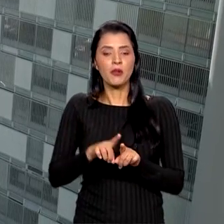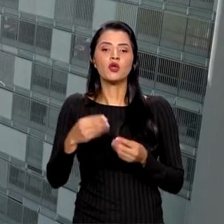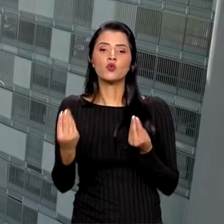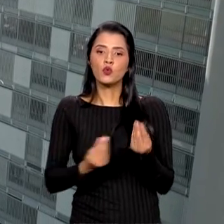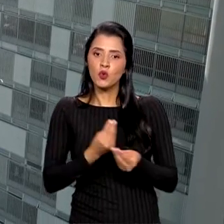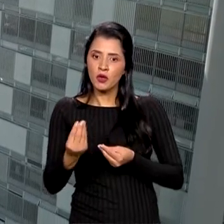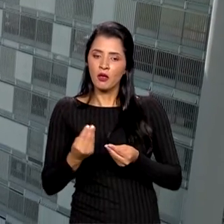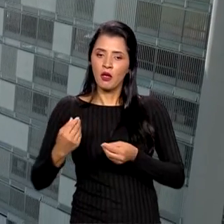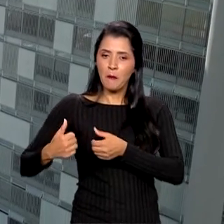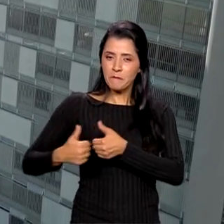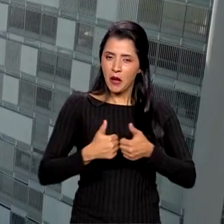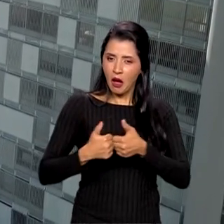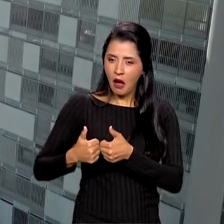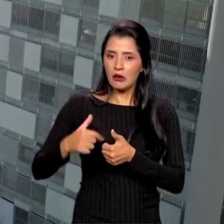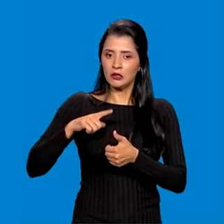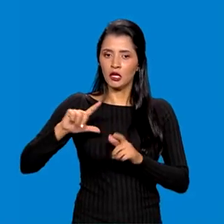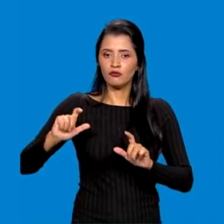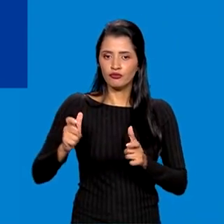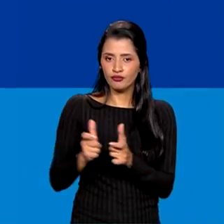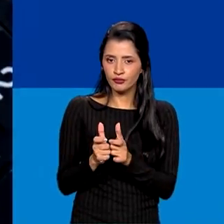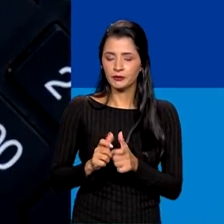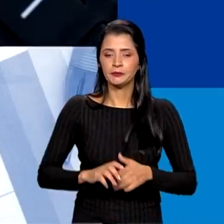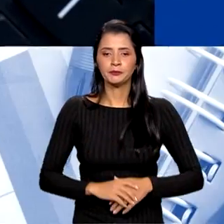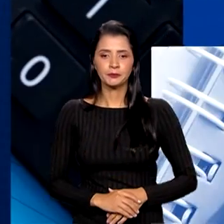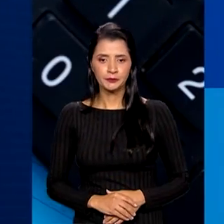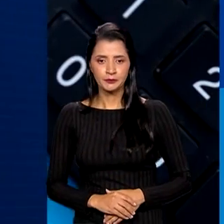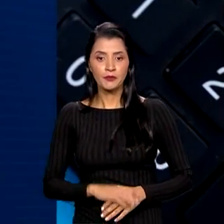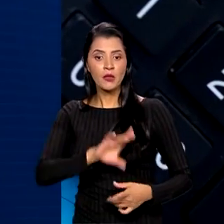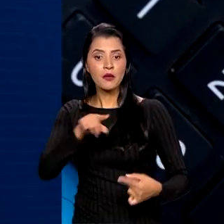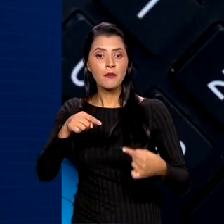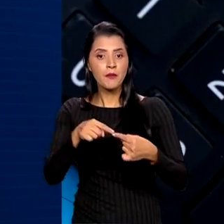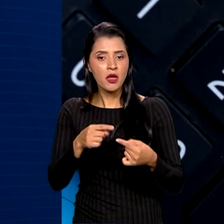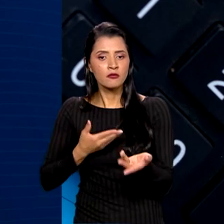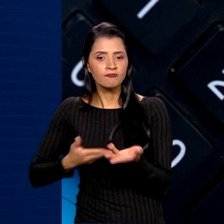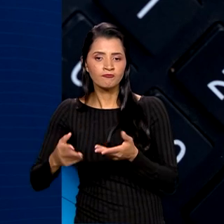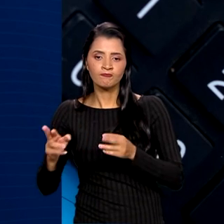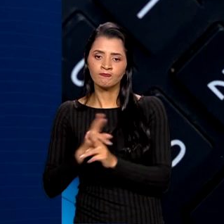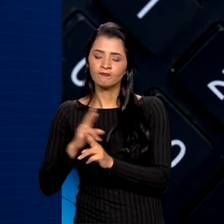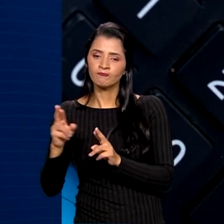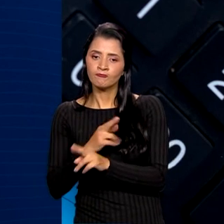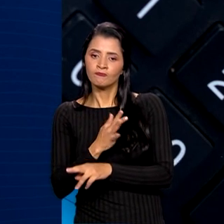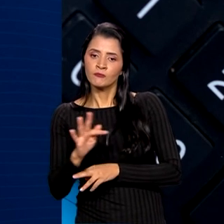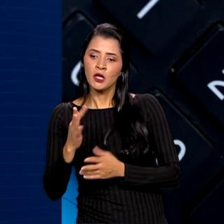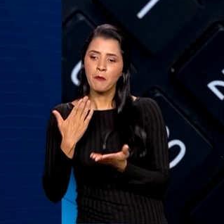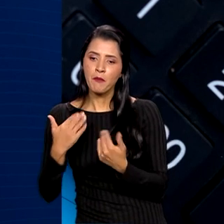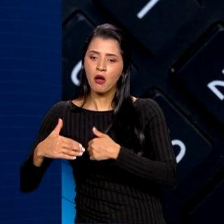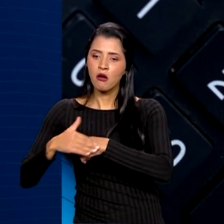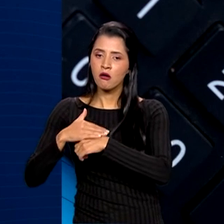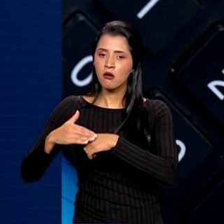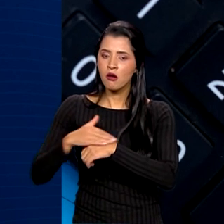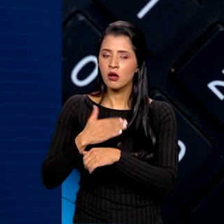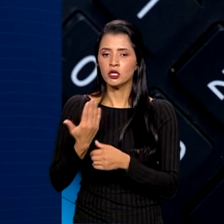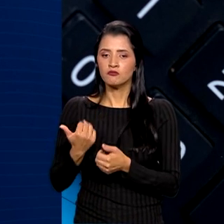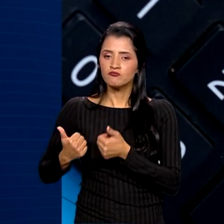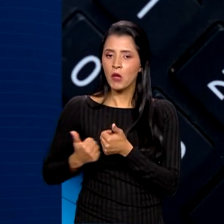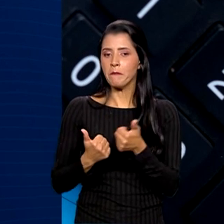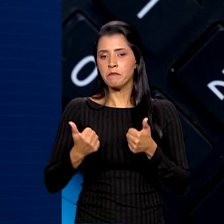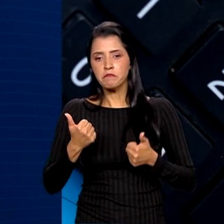os conflitos existentes. A meta é criar relação federativa de diálogo e cooperação.